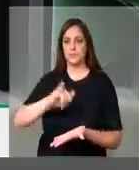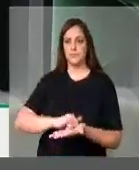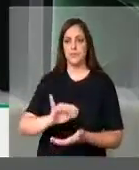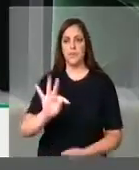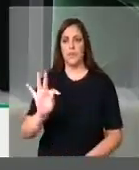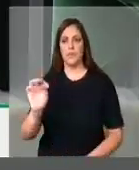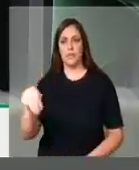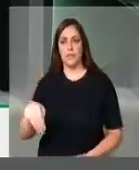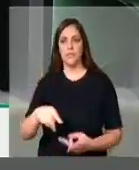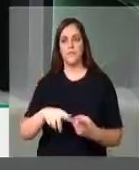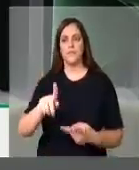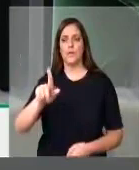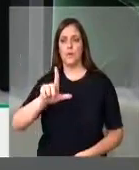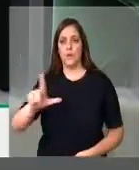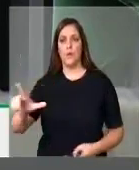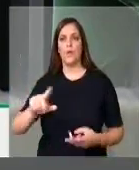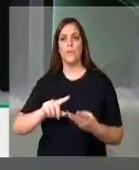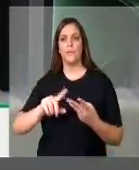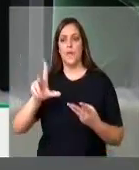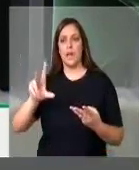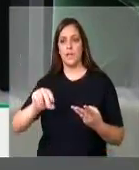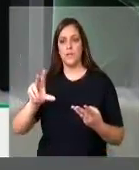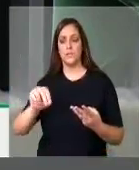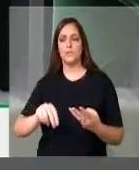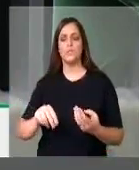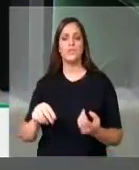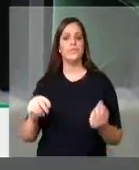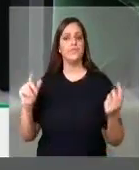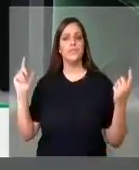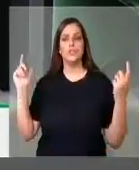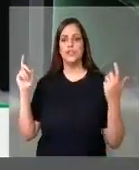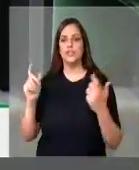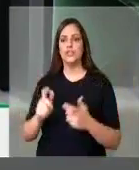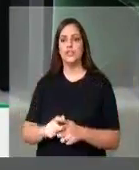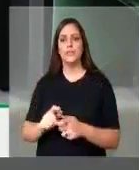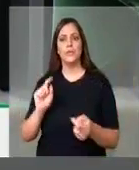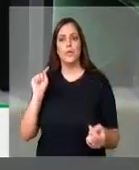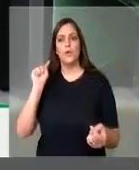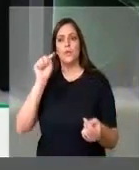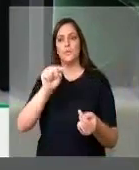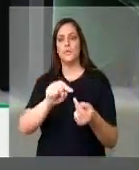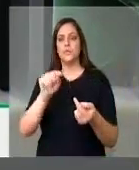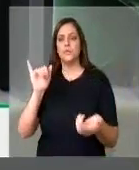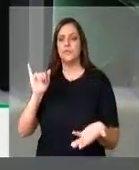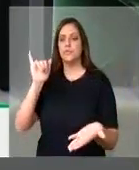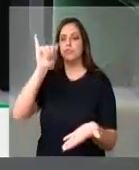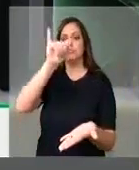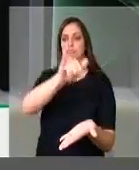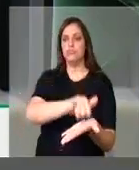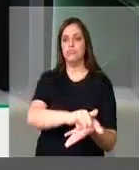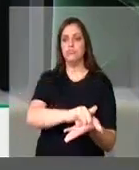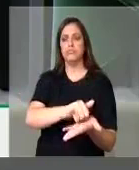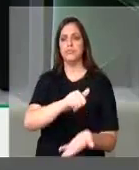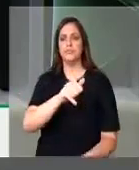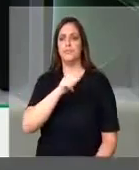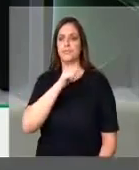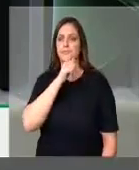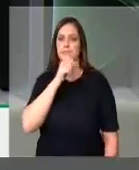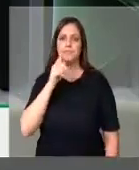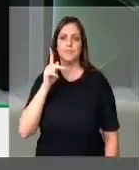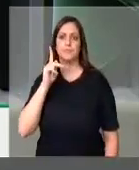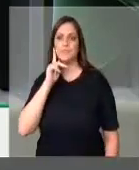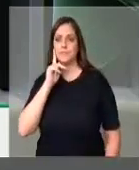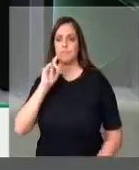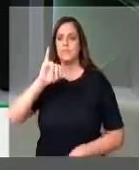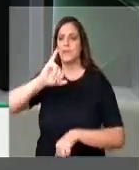reduziram drasticamente os voos que têm como origem ou destino à cidade de Macapá, capital